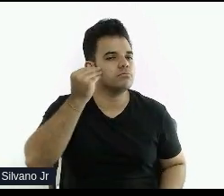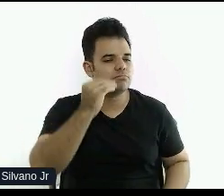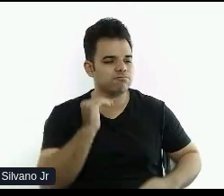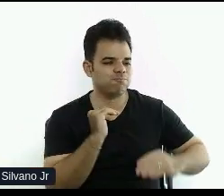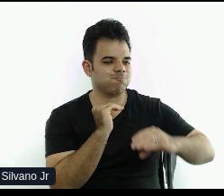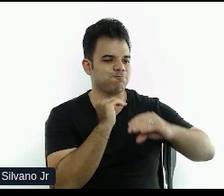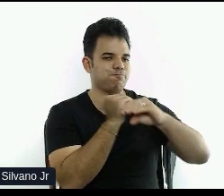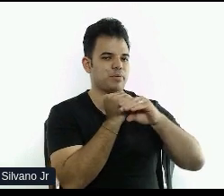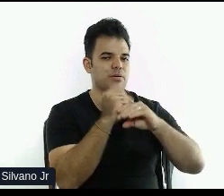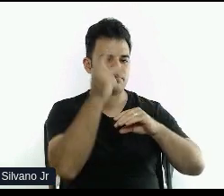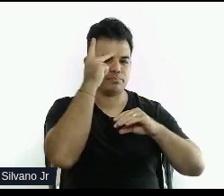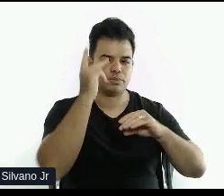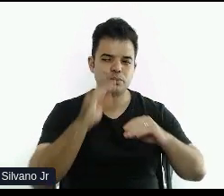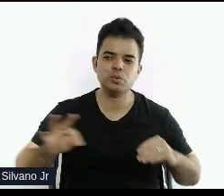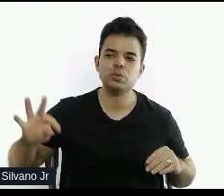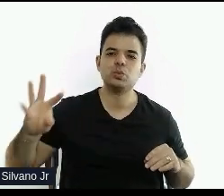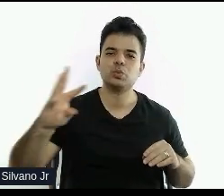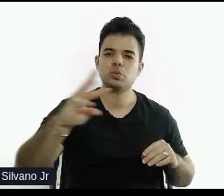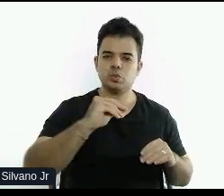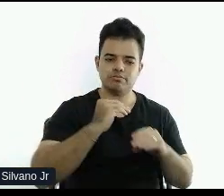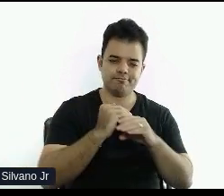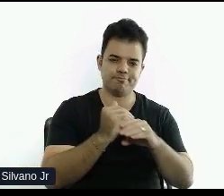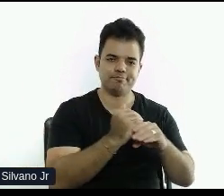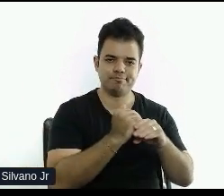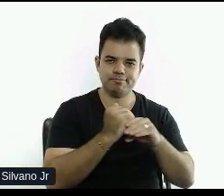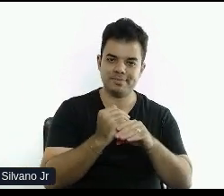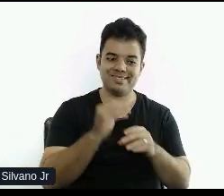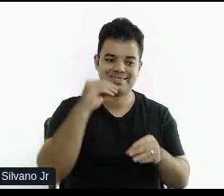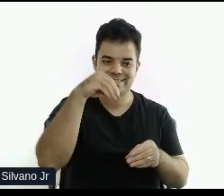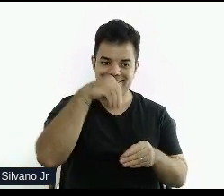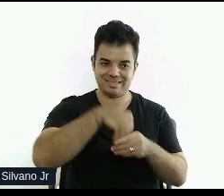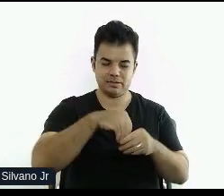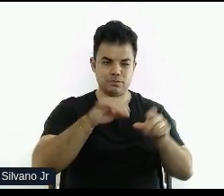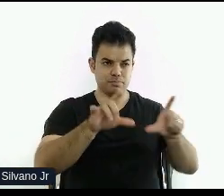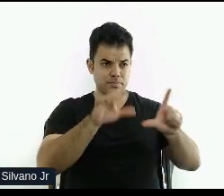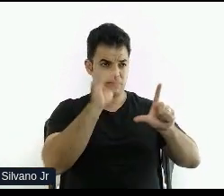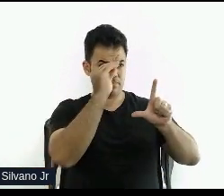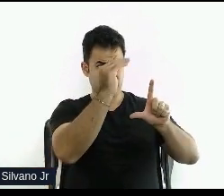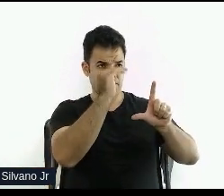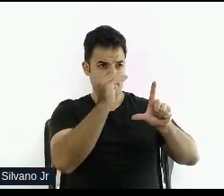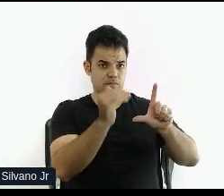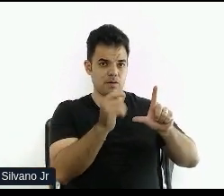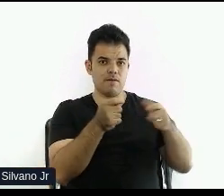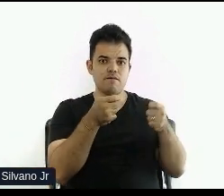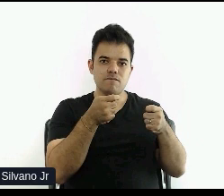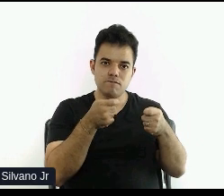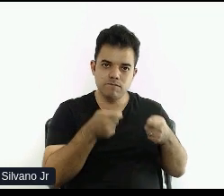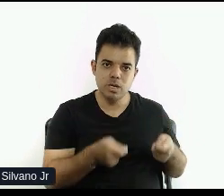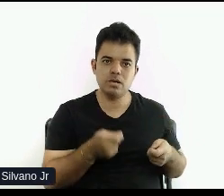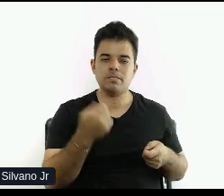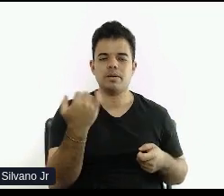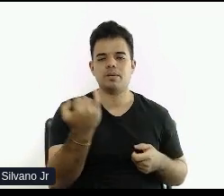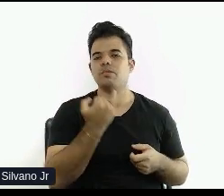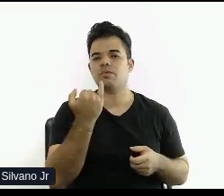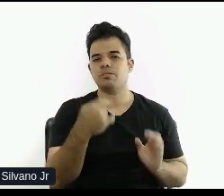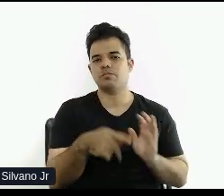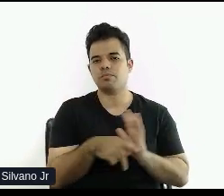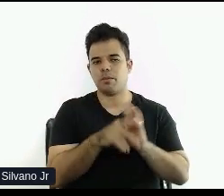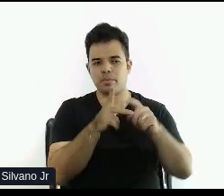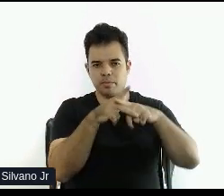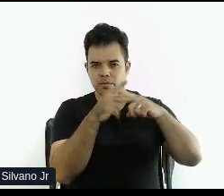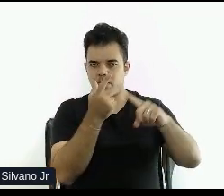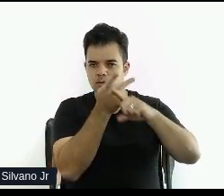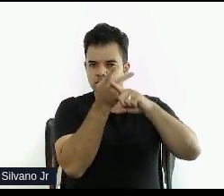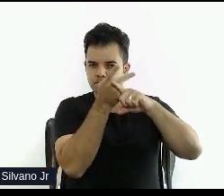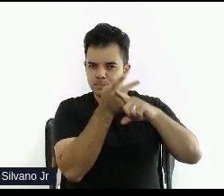para todas as pessoas. Conteúdo limpo e consistente. A consistência é um ponto bem importante para os mecanismos de busca hoje,